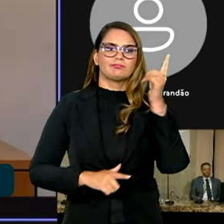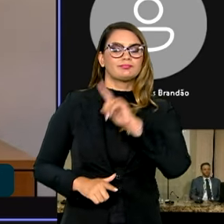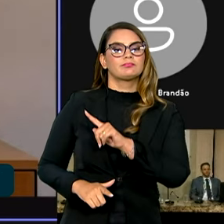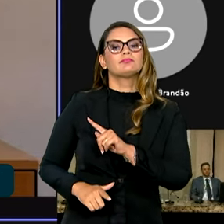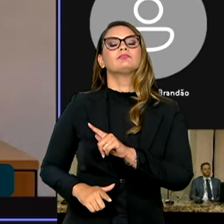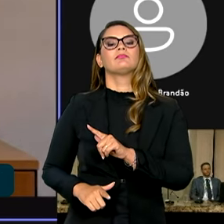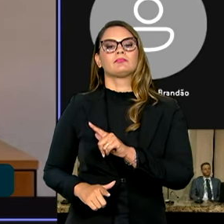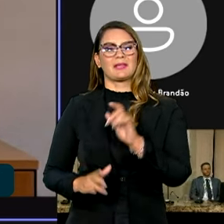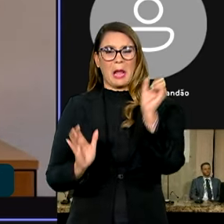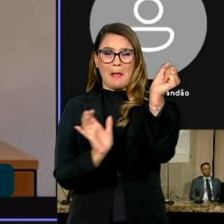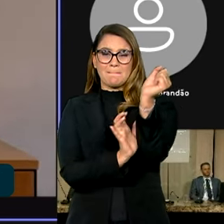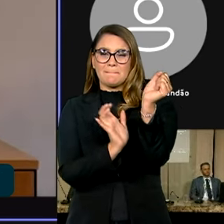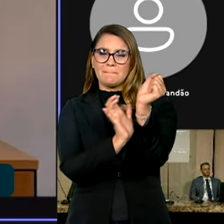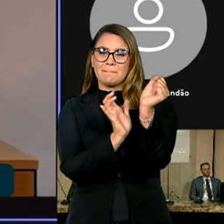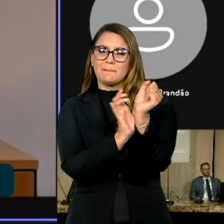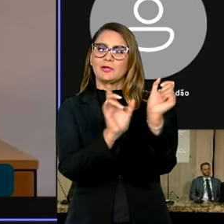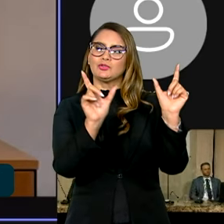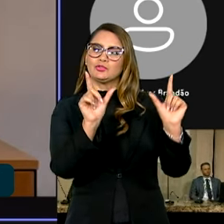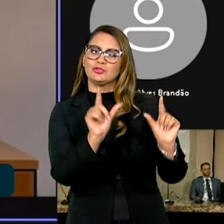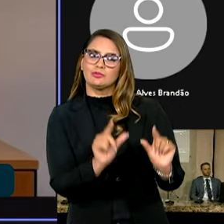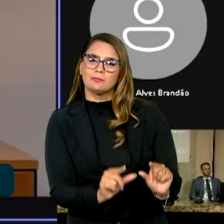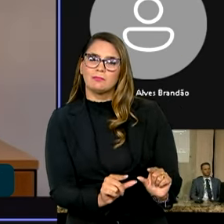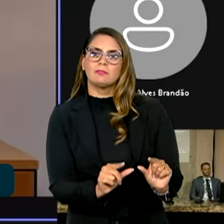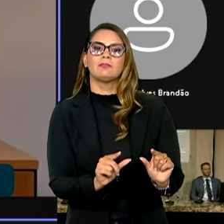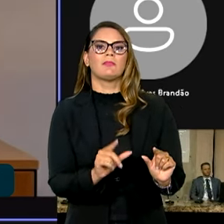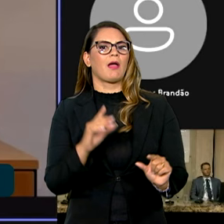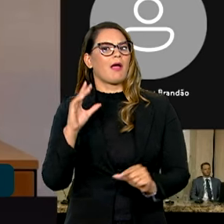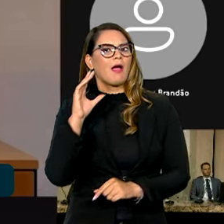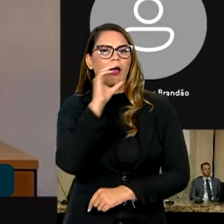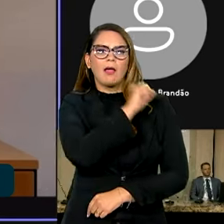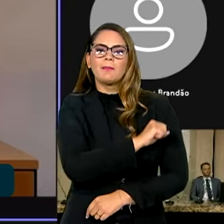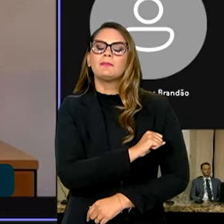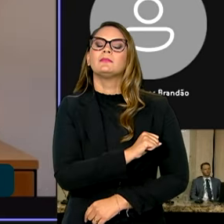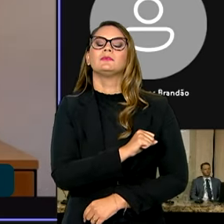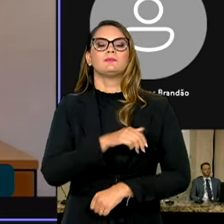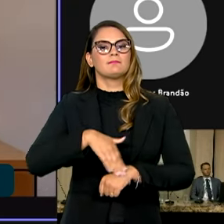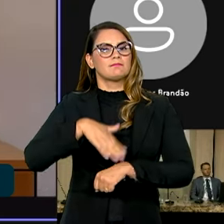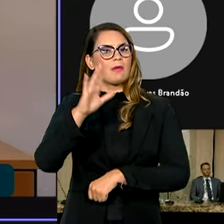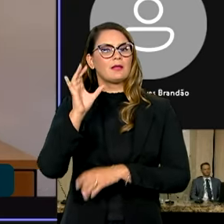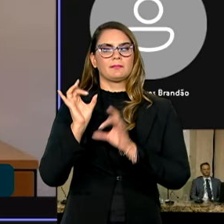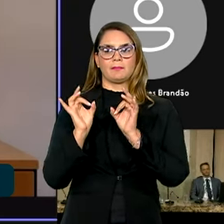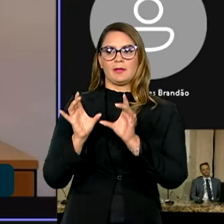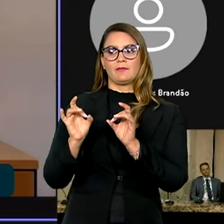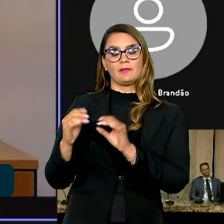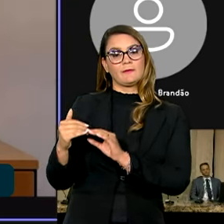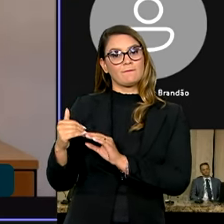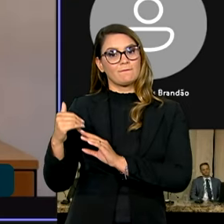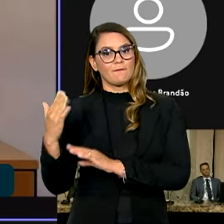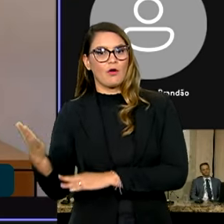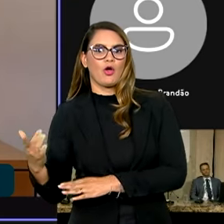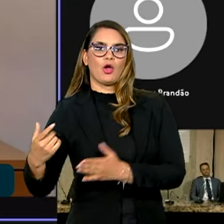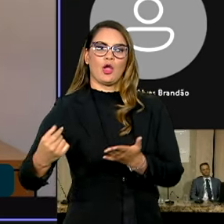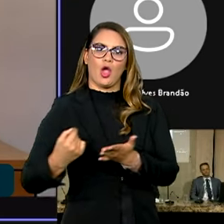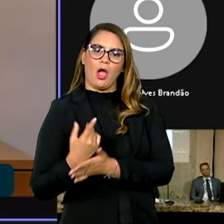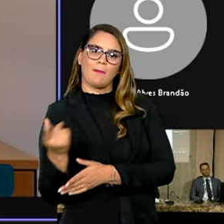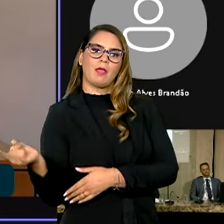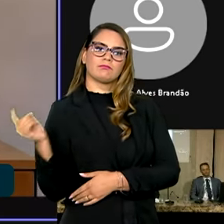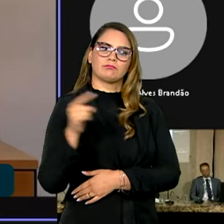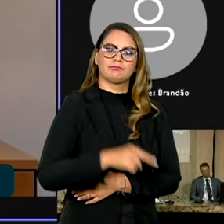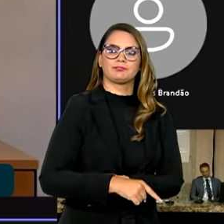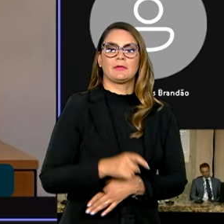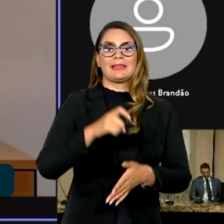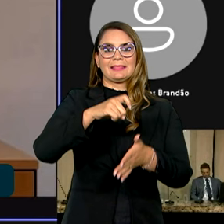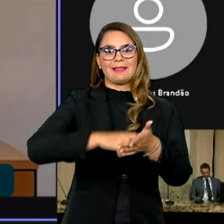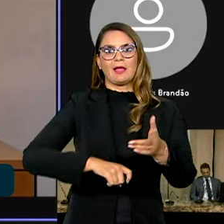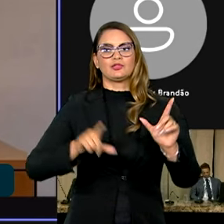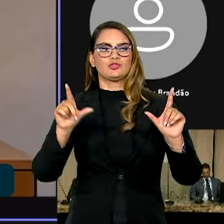desburocratização, licença flex, para exportar e importar, diminuindo taxa,